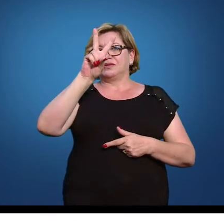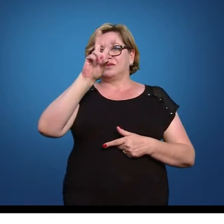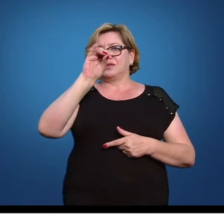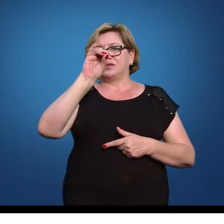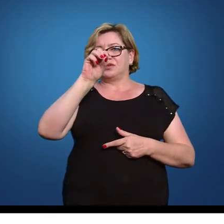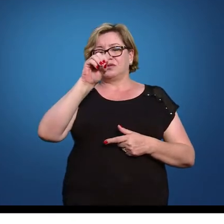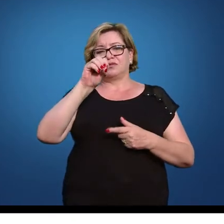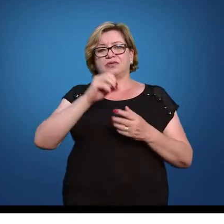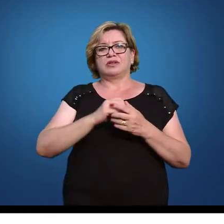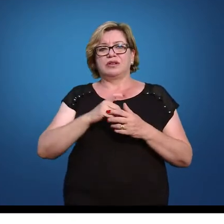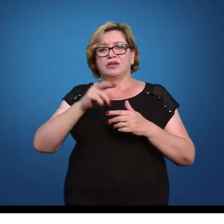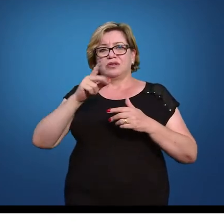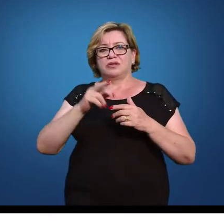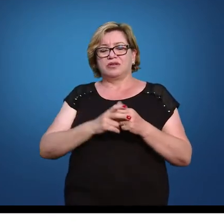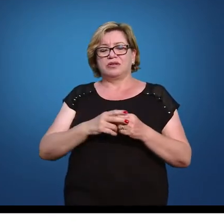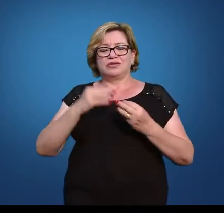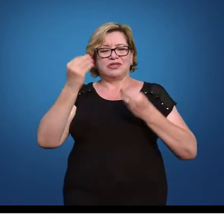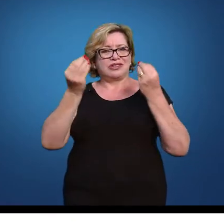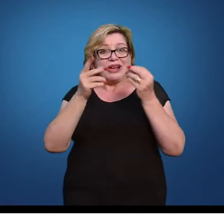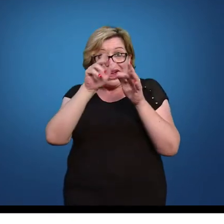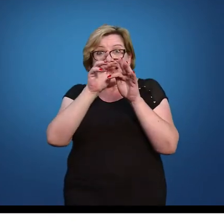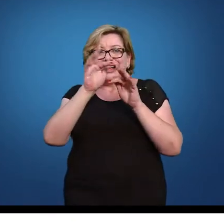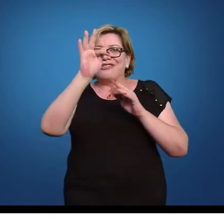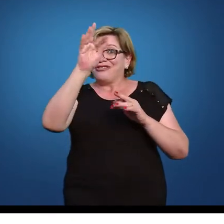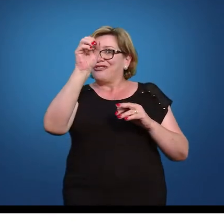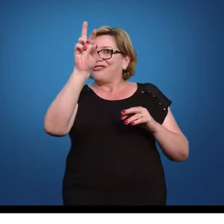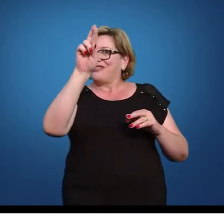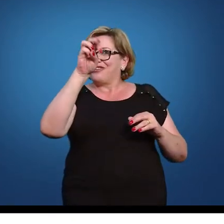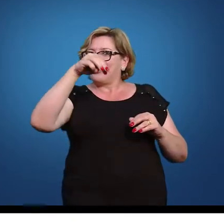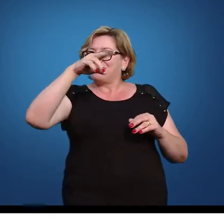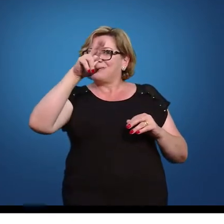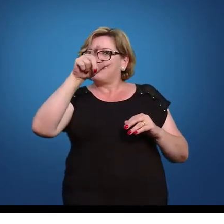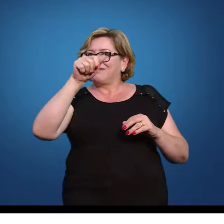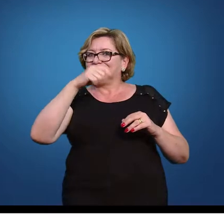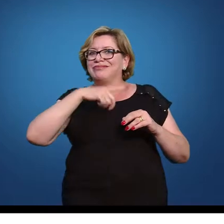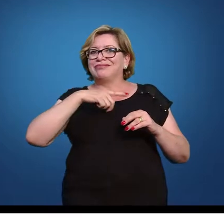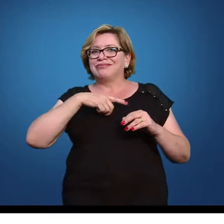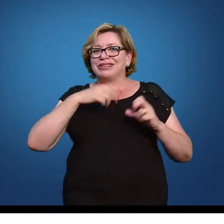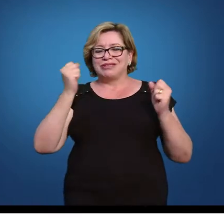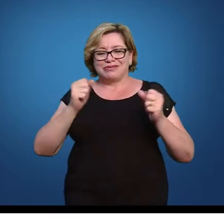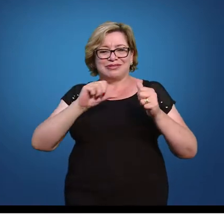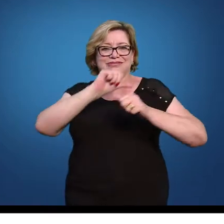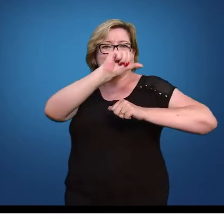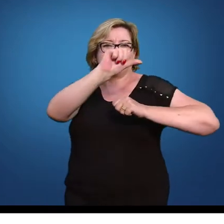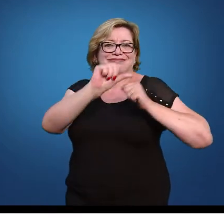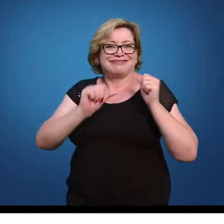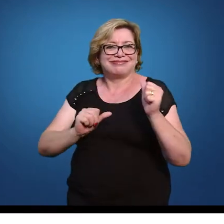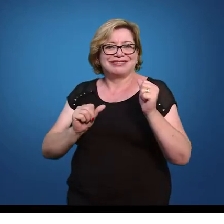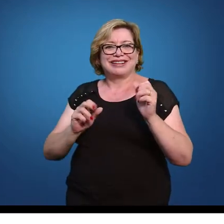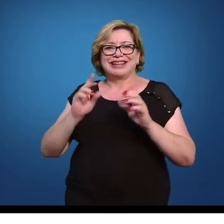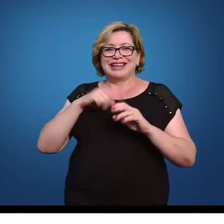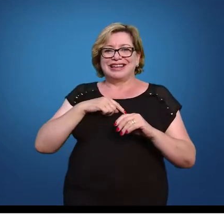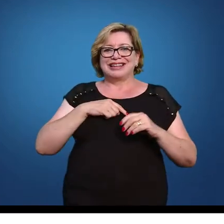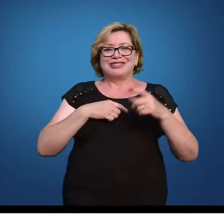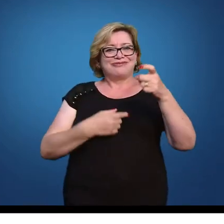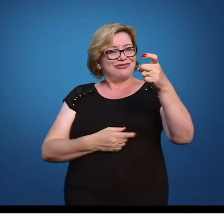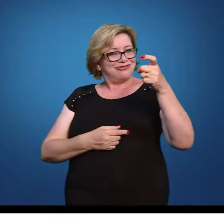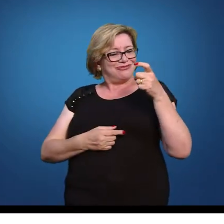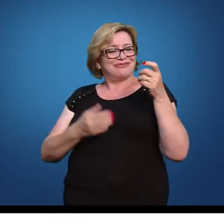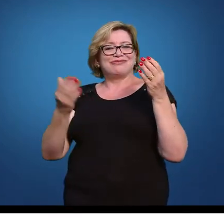esta fórmula aqui, a gente fala que a gente faz uma mudança de variável. A minha variável é o X,